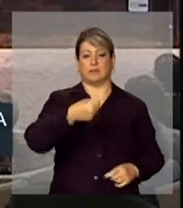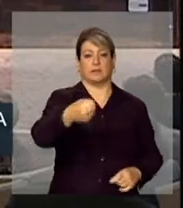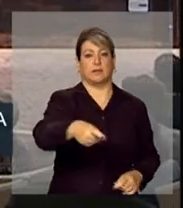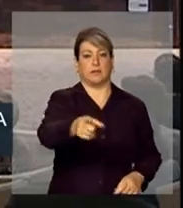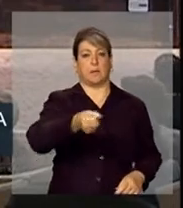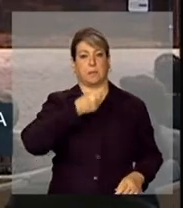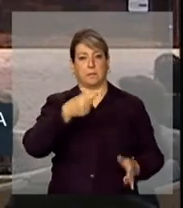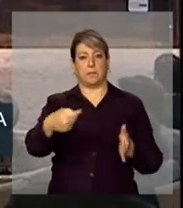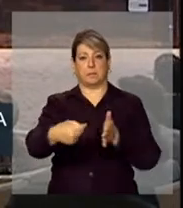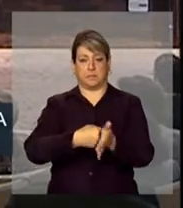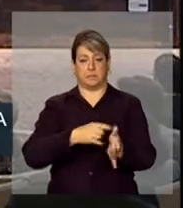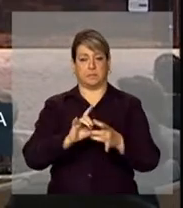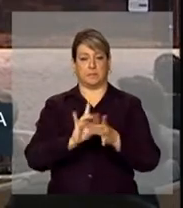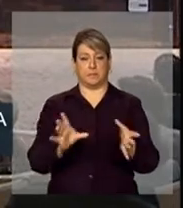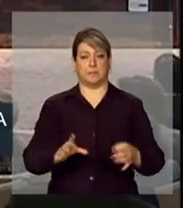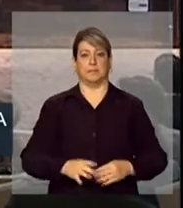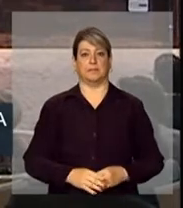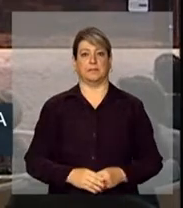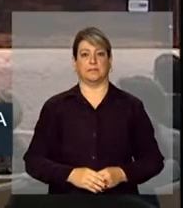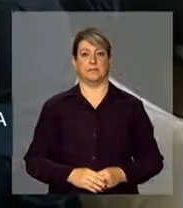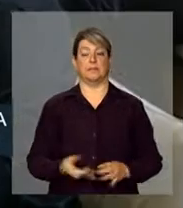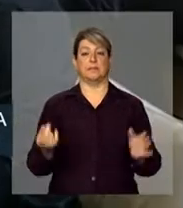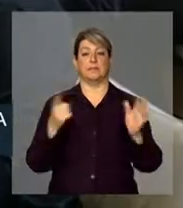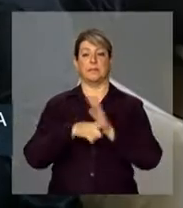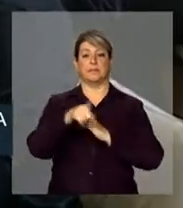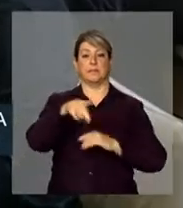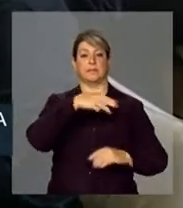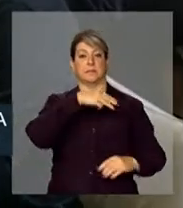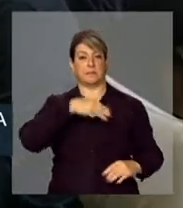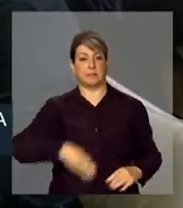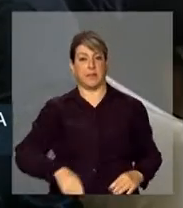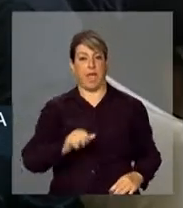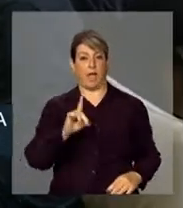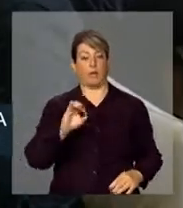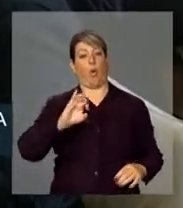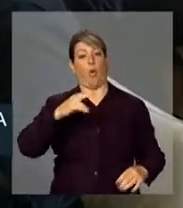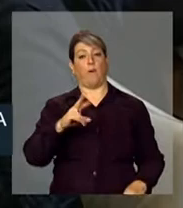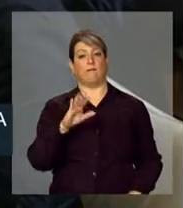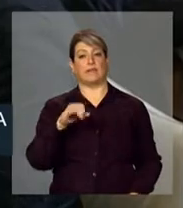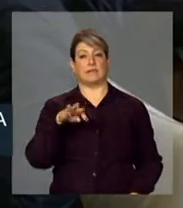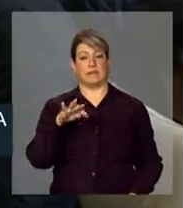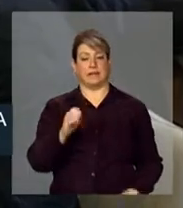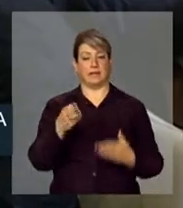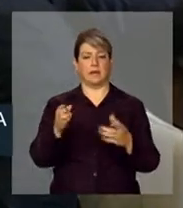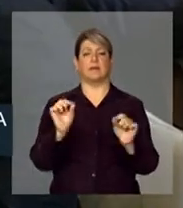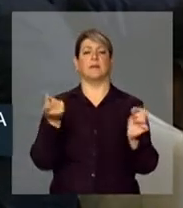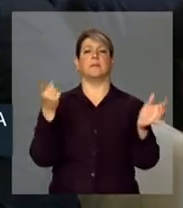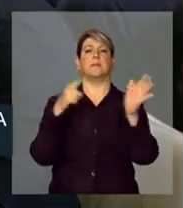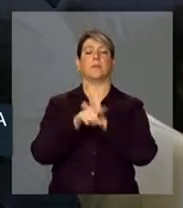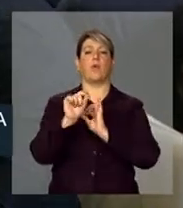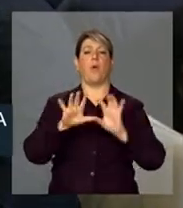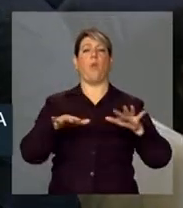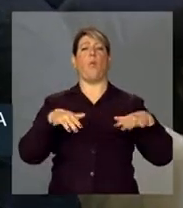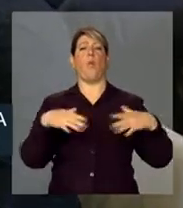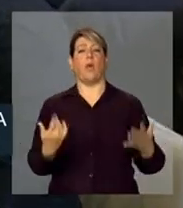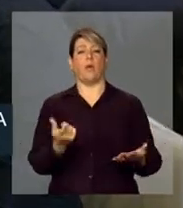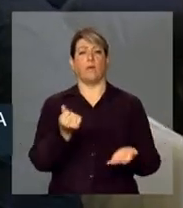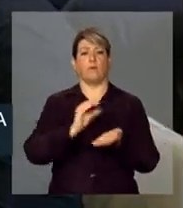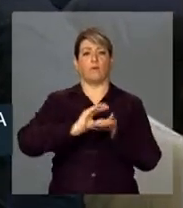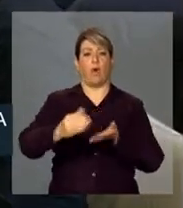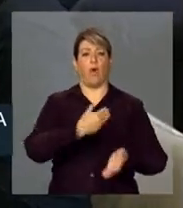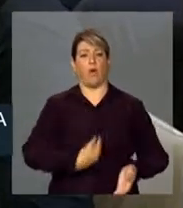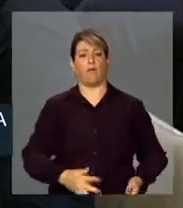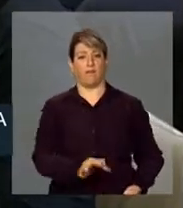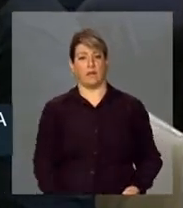aos repórteres. Bom, pode ser para o ministro ou para o doutor Vicente Neto. Quais serão os investimentos do governo